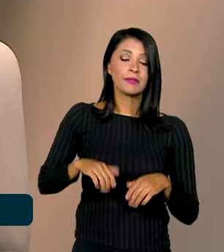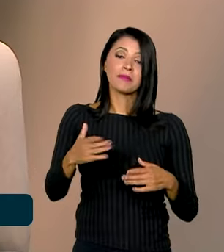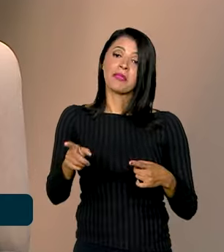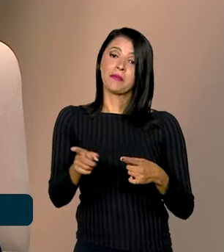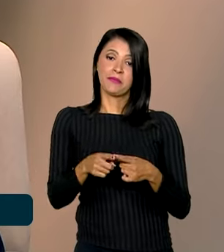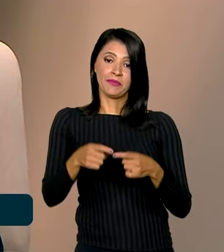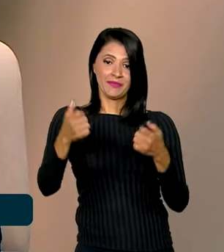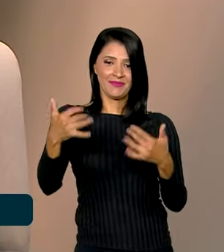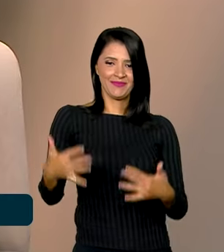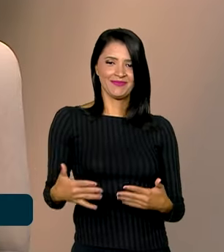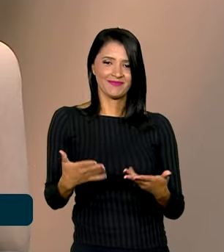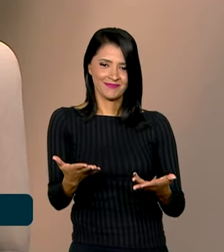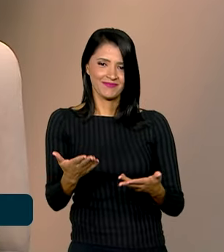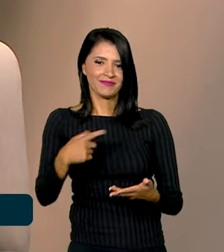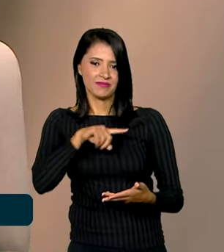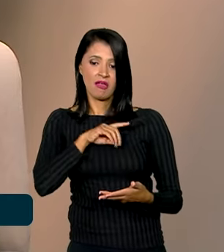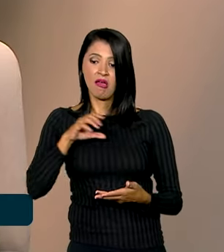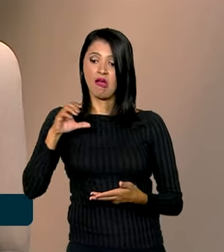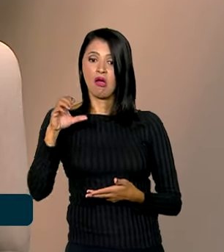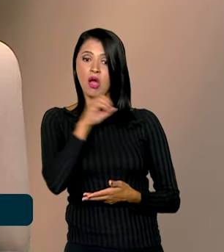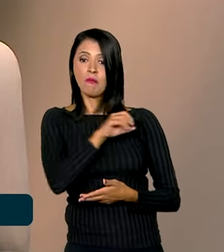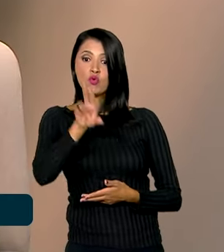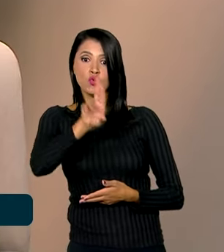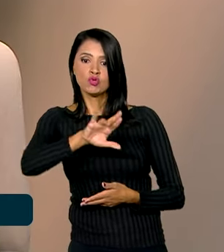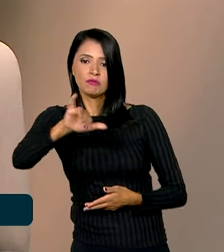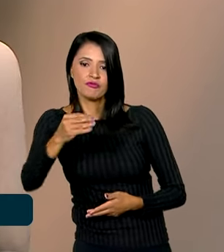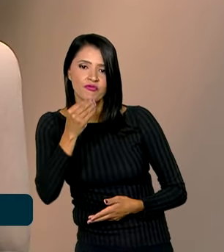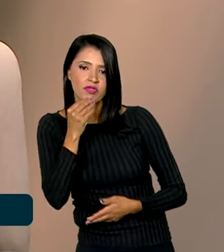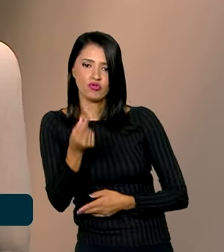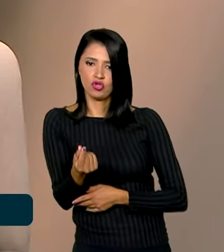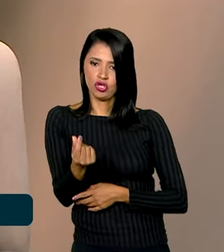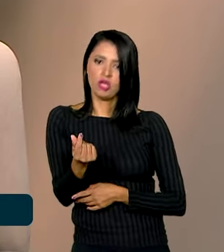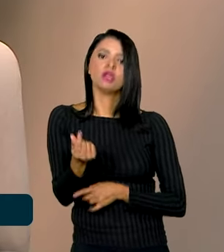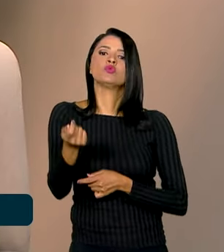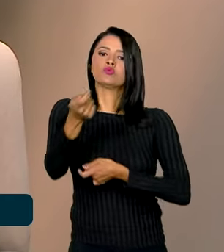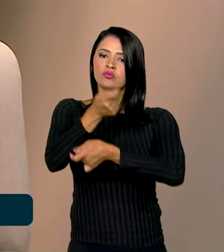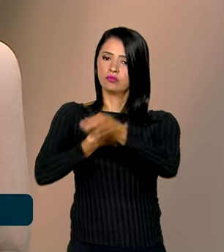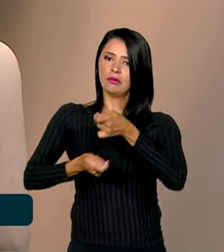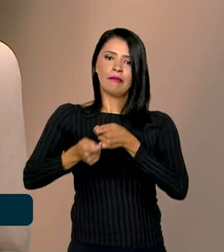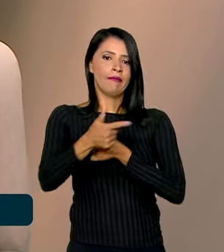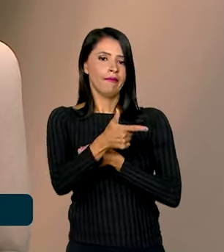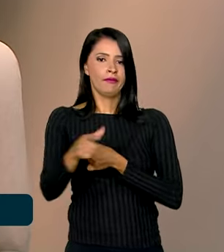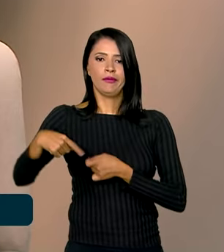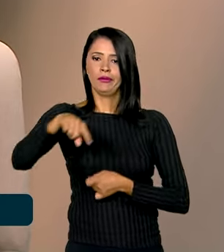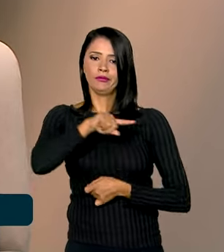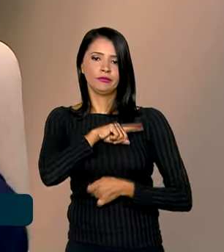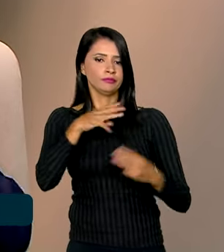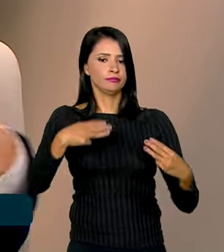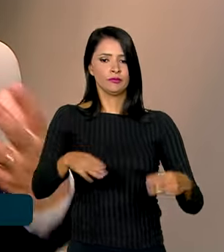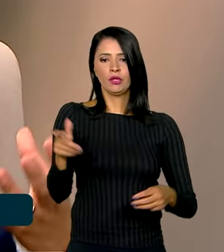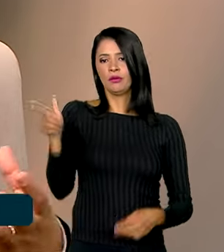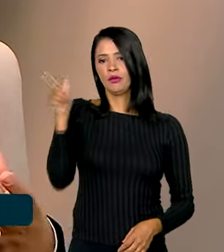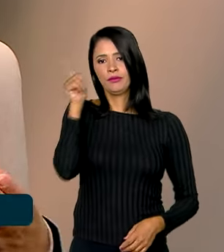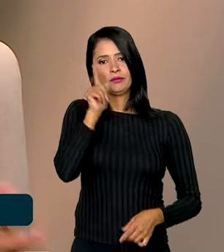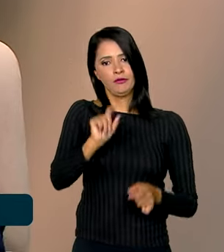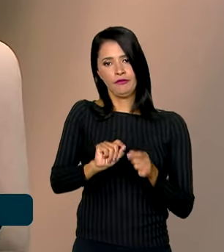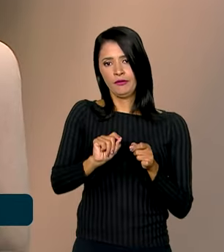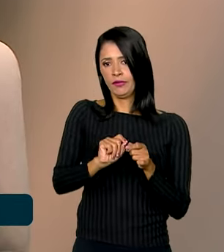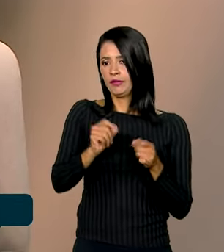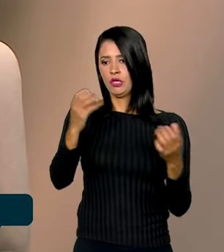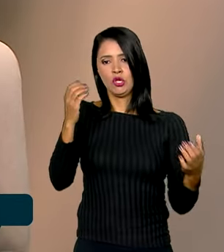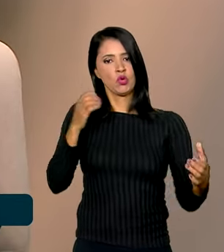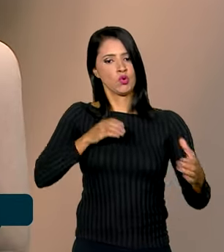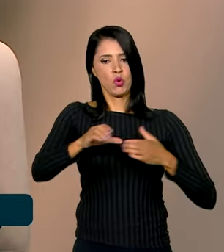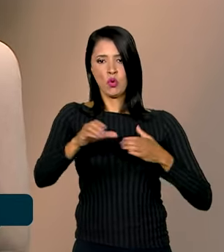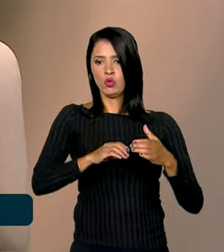a gente otimizar os recursos, sem dúvida nenhuma, nenhum ministério teria condições de fazer um concurso do tamanho que a está fazendo